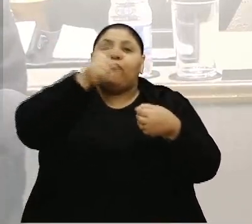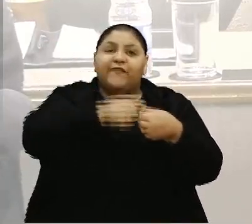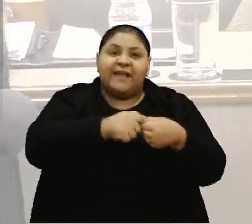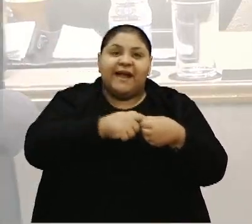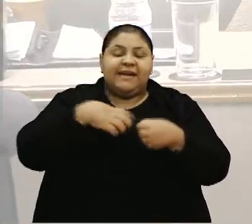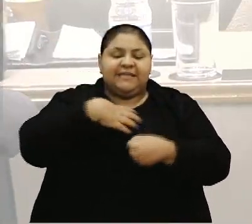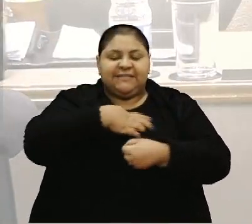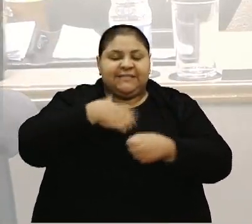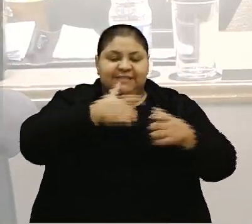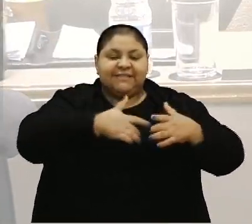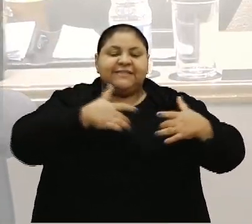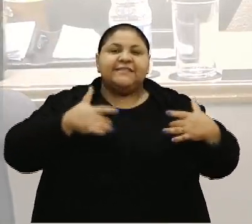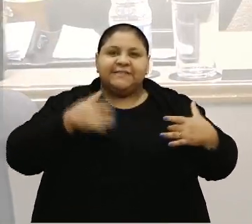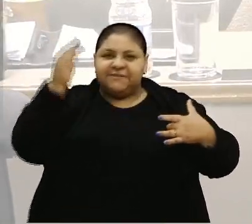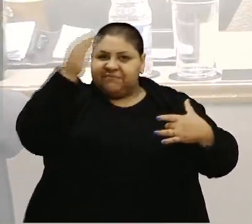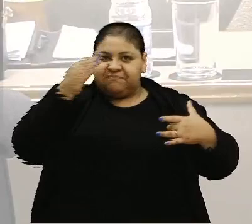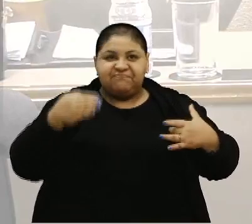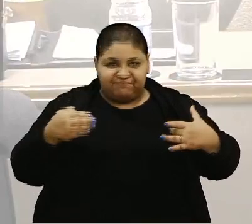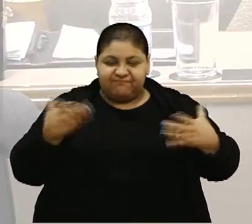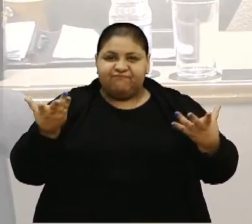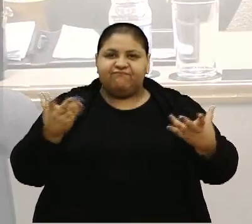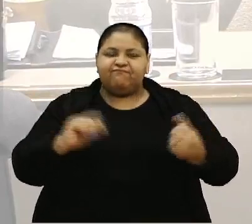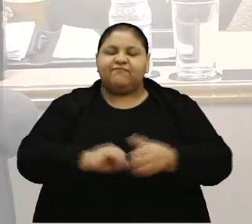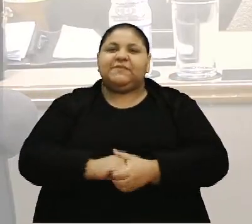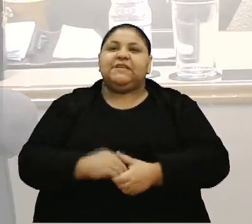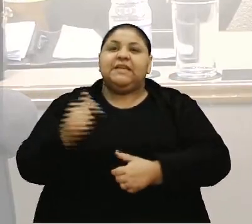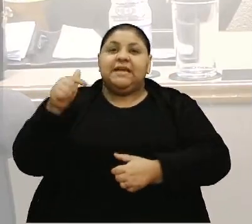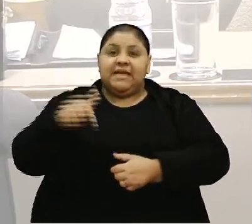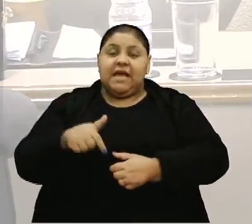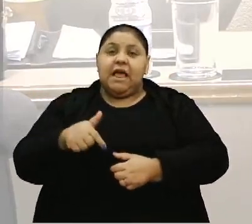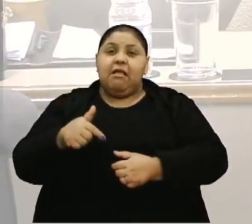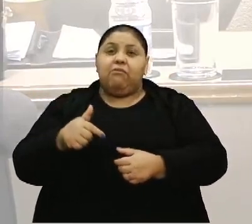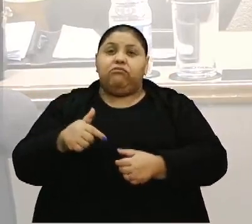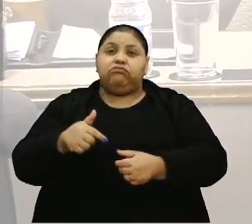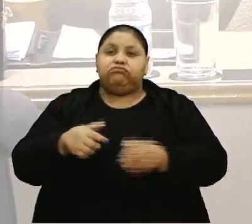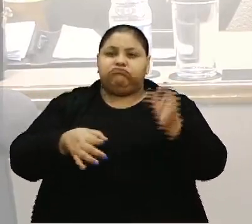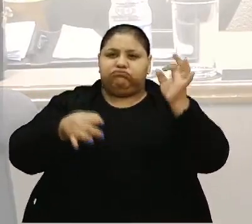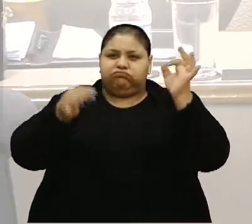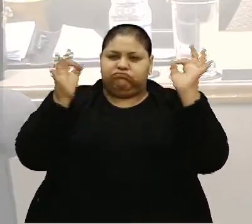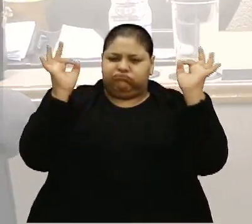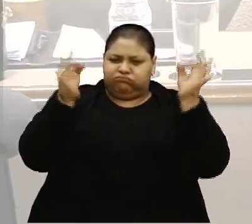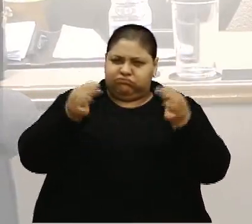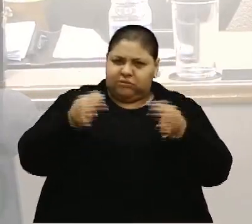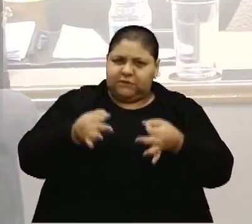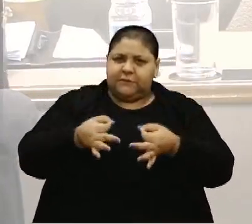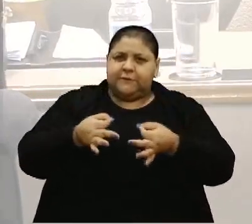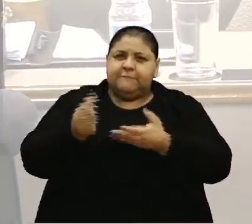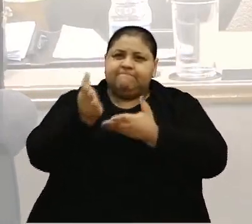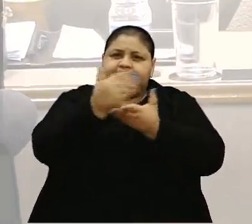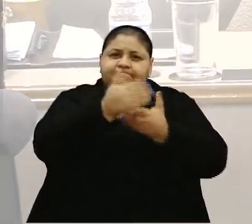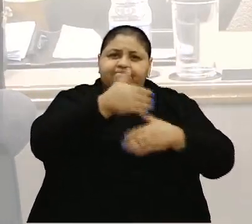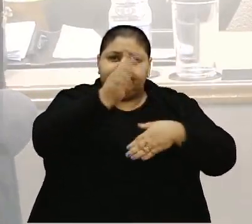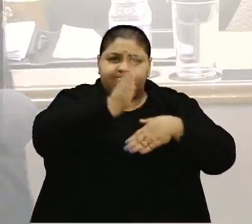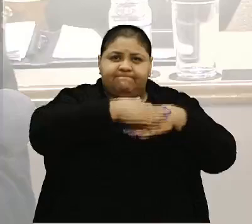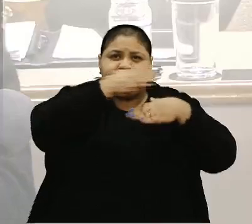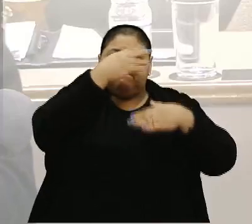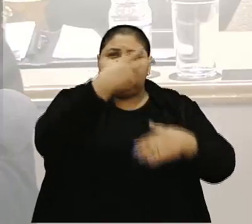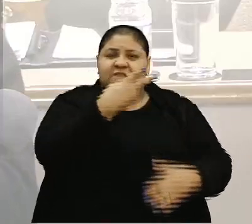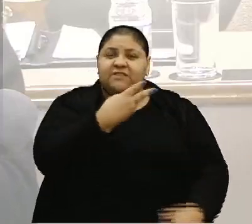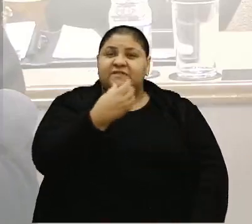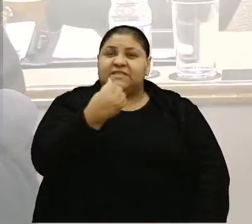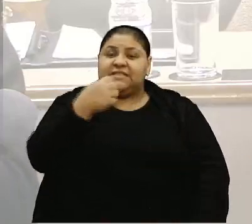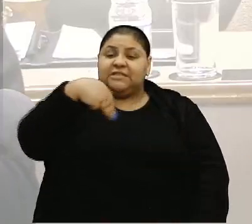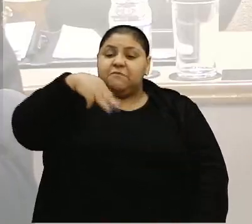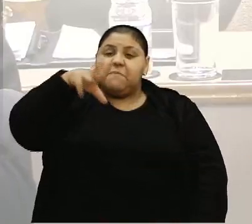E esse evento promovido com brilhantismo arrecadou mais de 26 milhões.